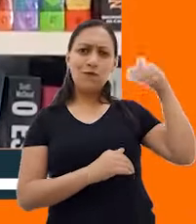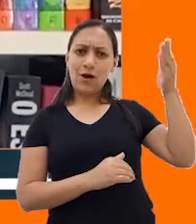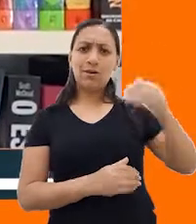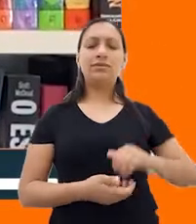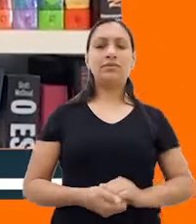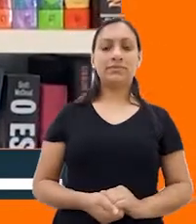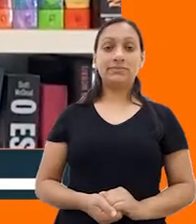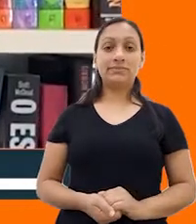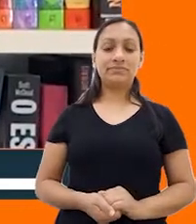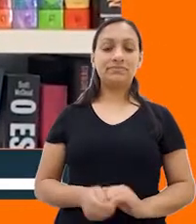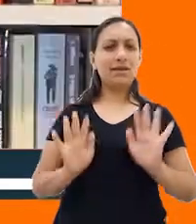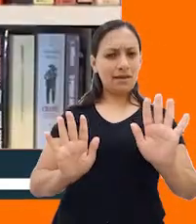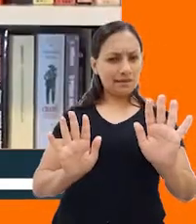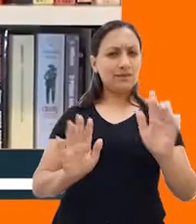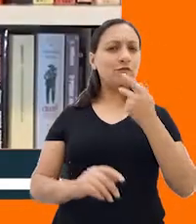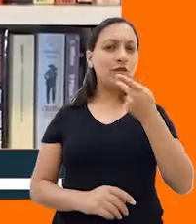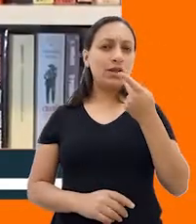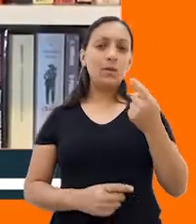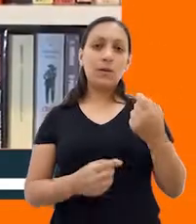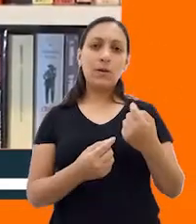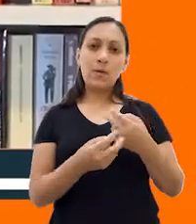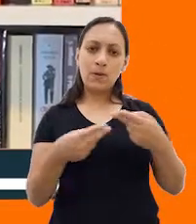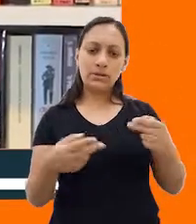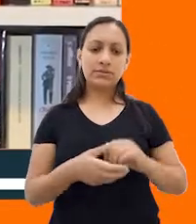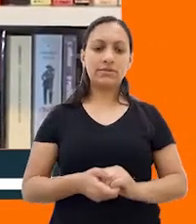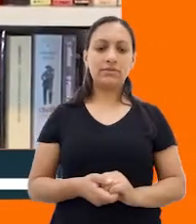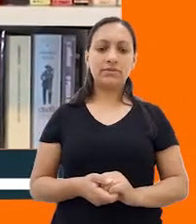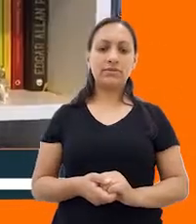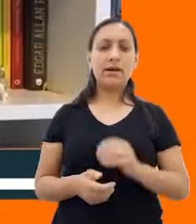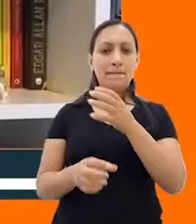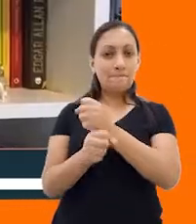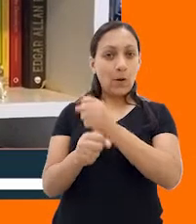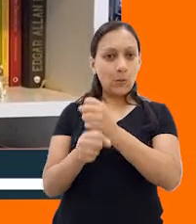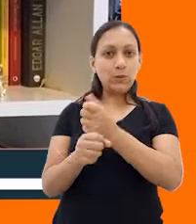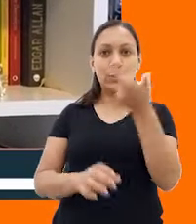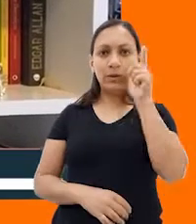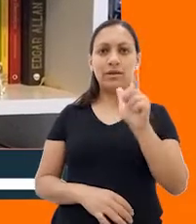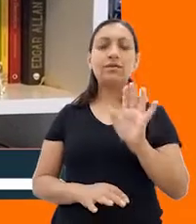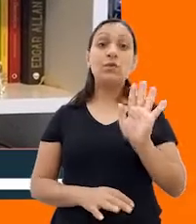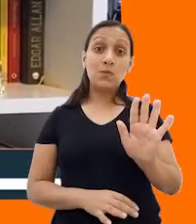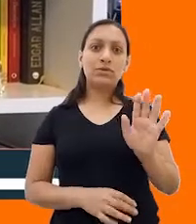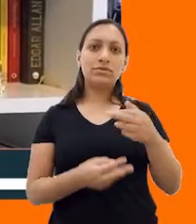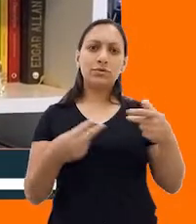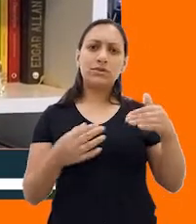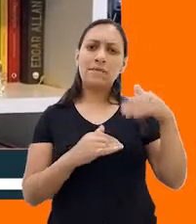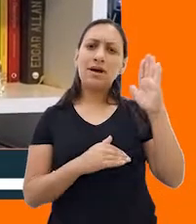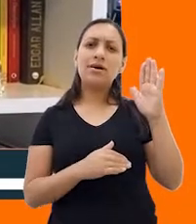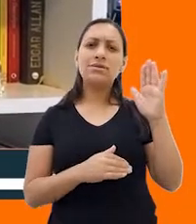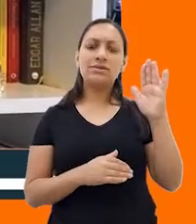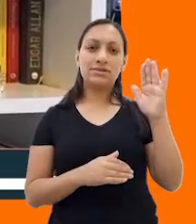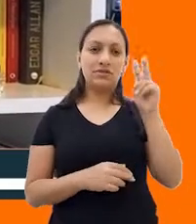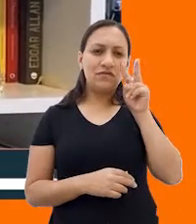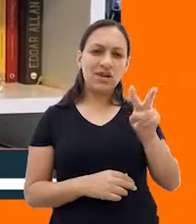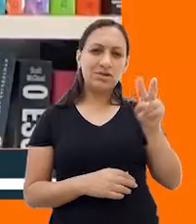Só que assim, deixa eu falar um negócio. Essa aí é um bônus. Eu vou ganhar bônus esse jogo aí, cara. Uma das coisas que a gente mais ouve, embora a gente tenha